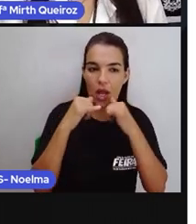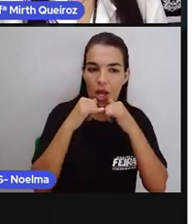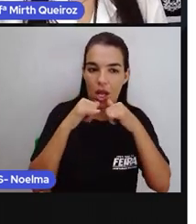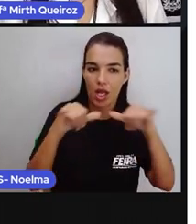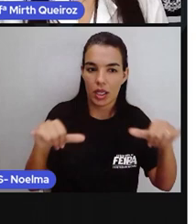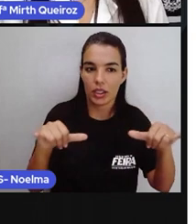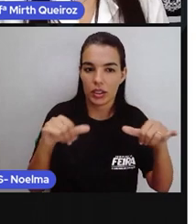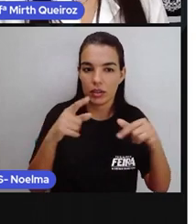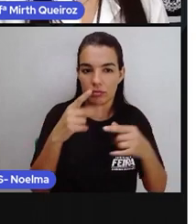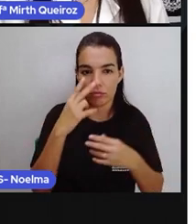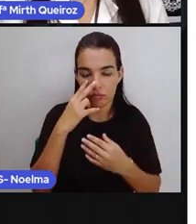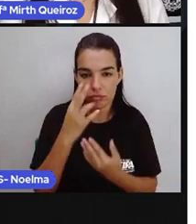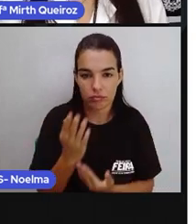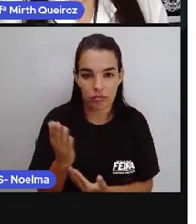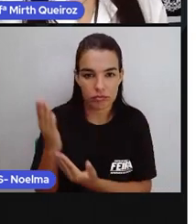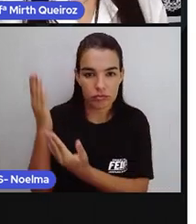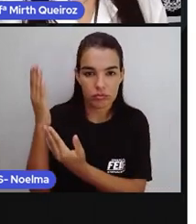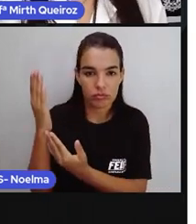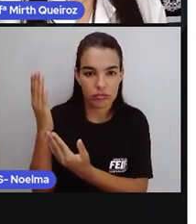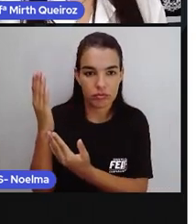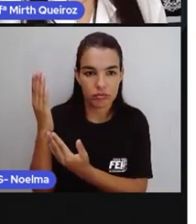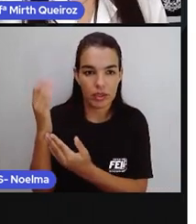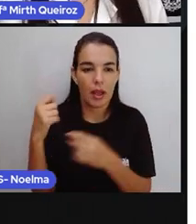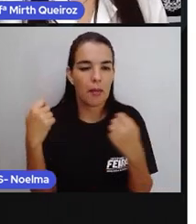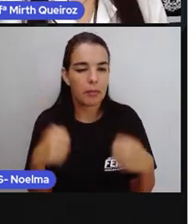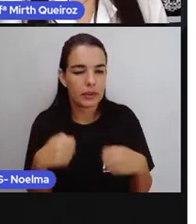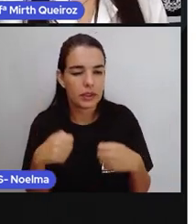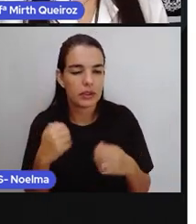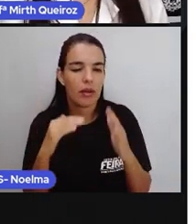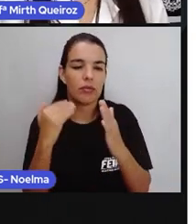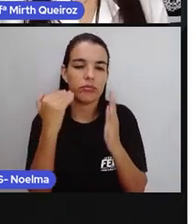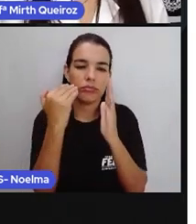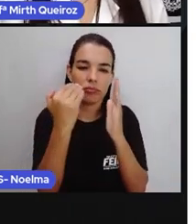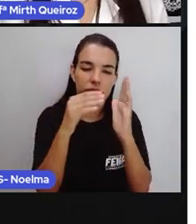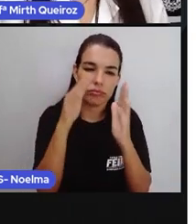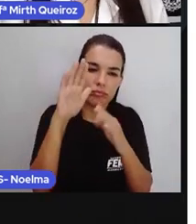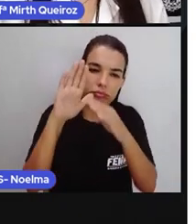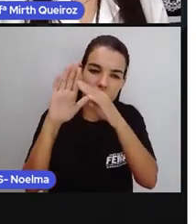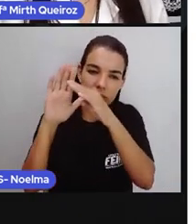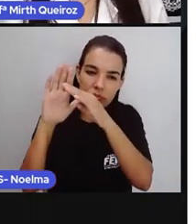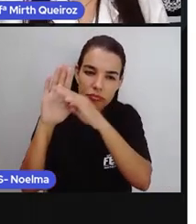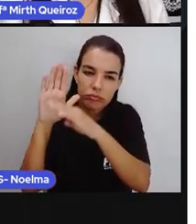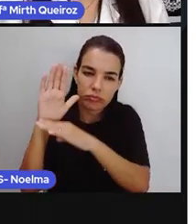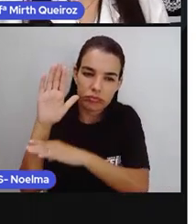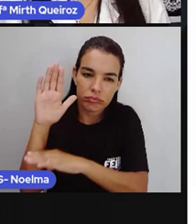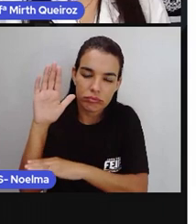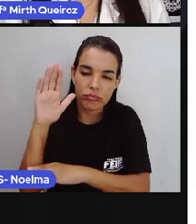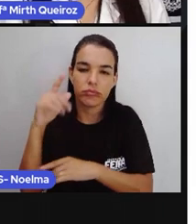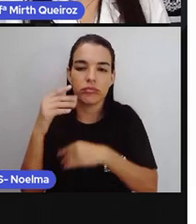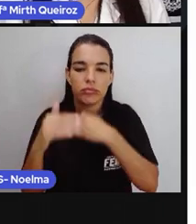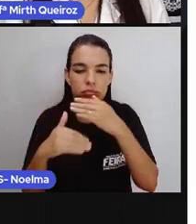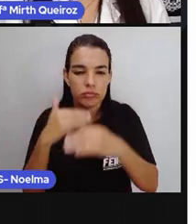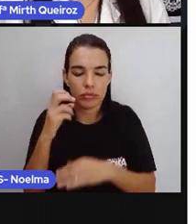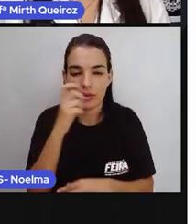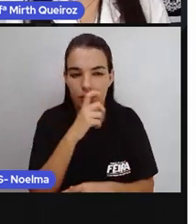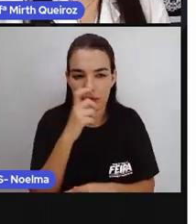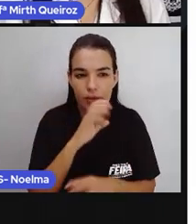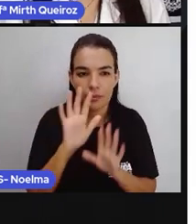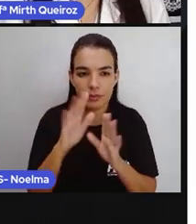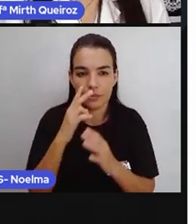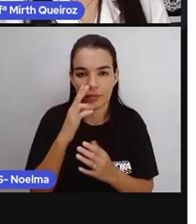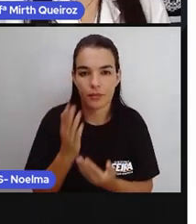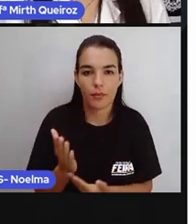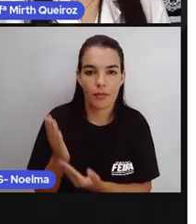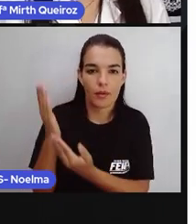divulgadas e aí tem que ter todo um processo ali para poder desmentir isso aí. Então, olha o primeiro.